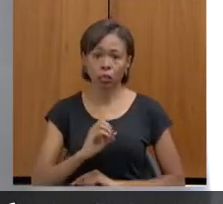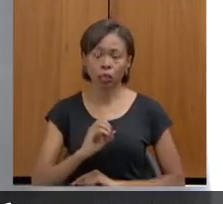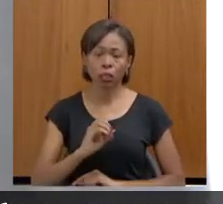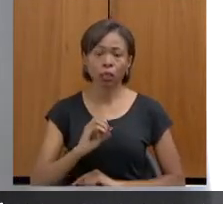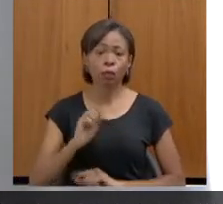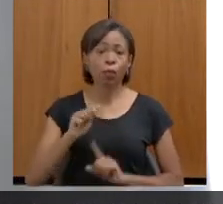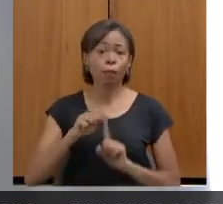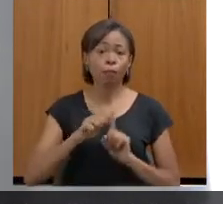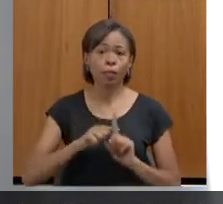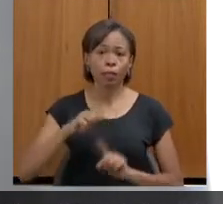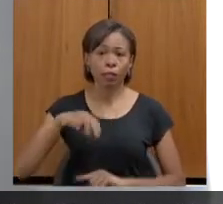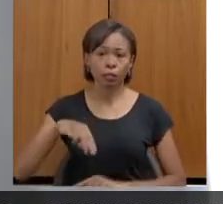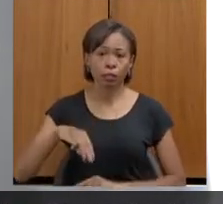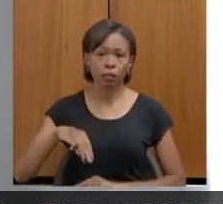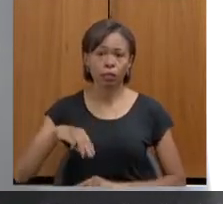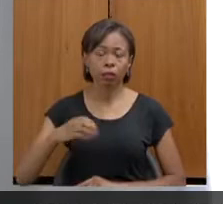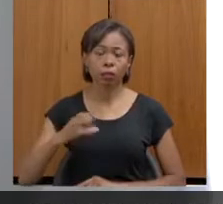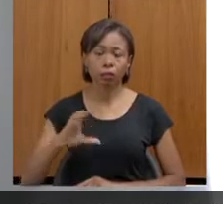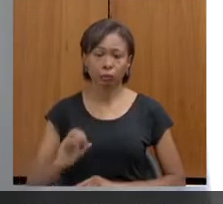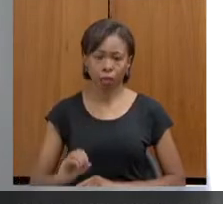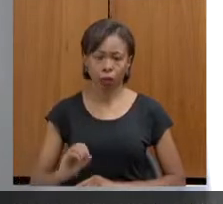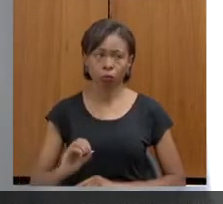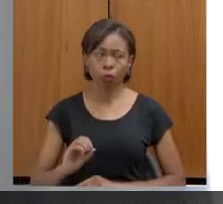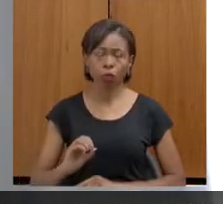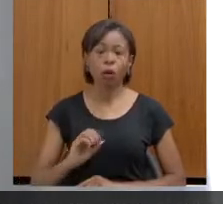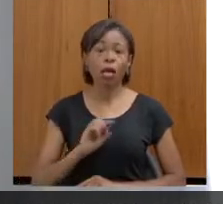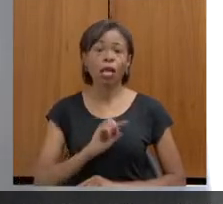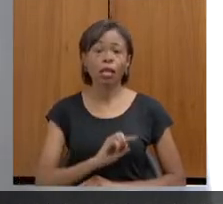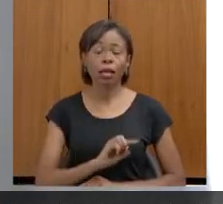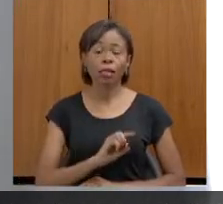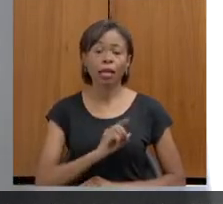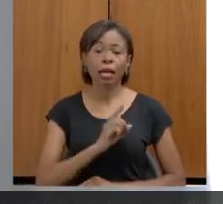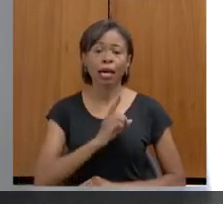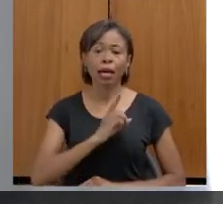março. Com relação à delegacia de plantão,